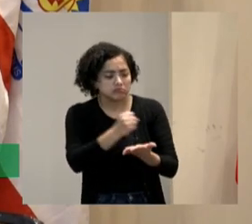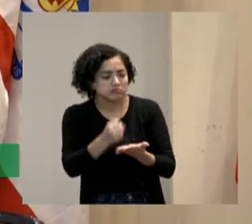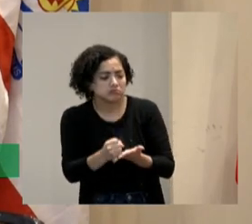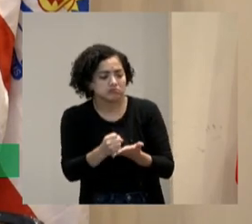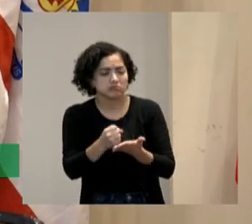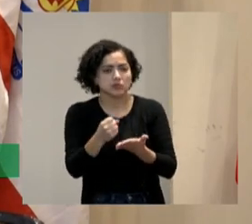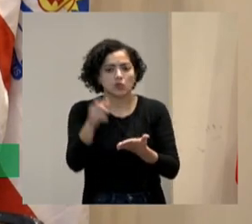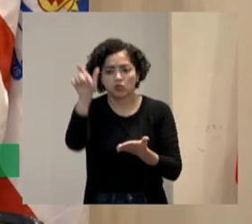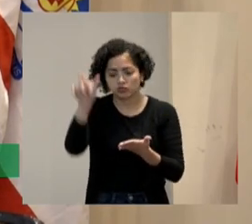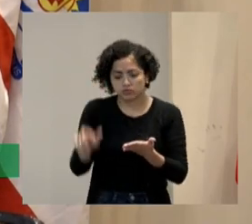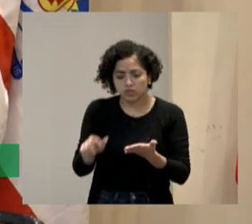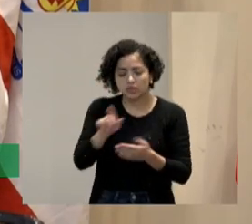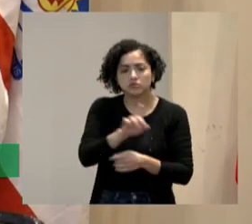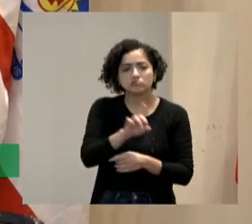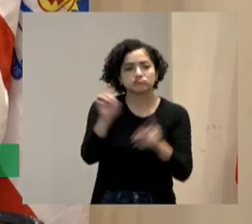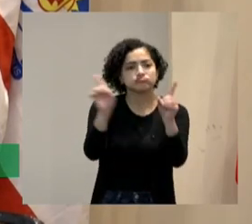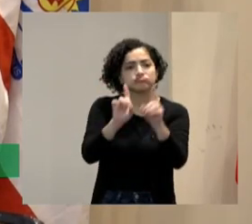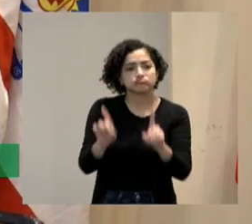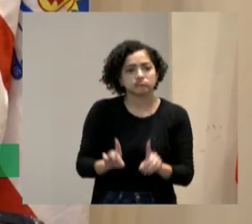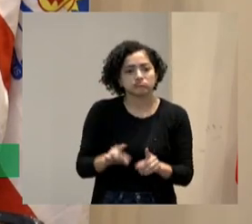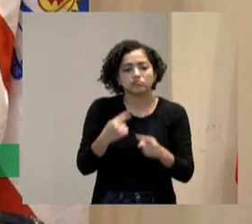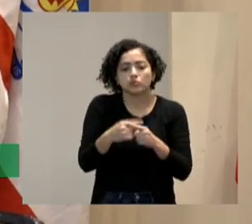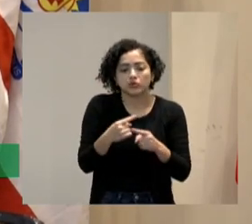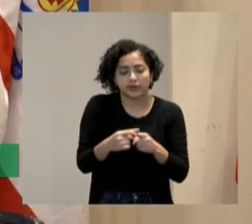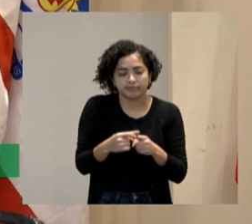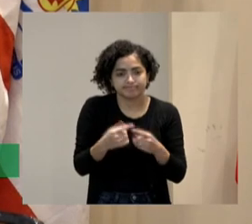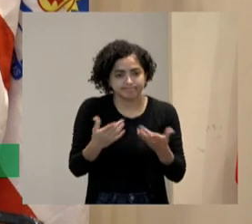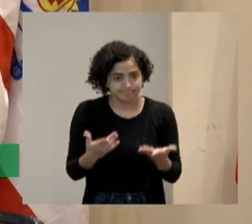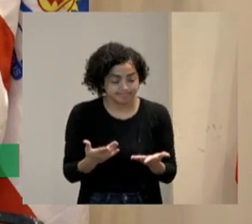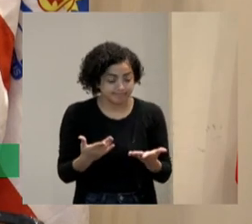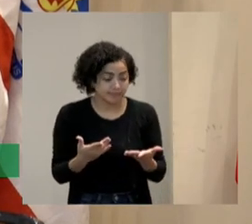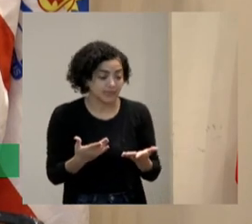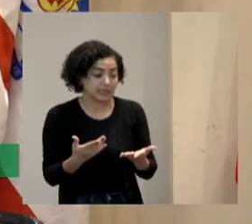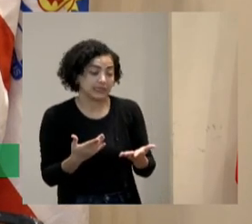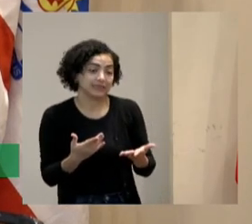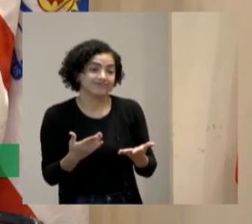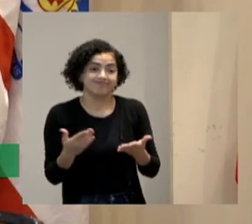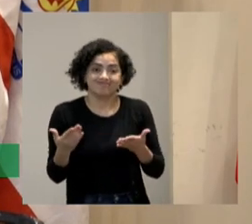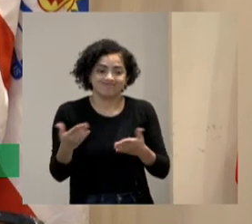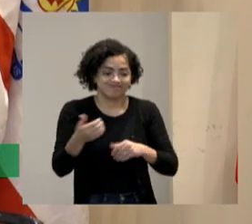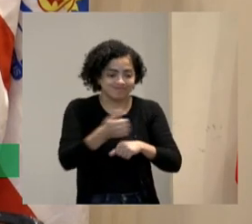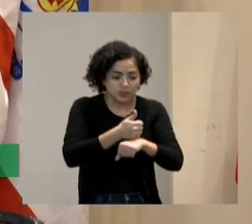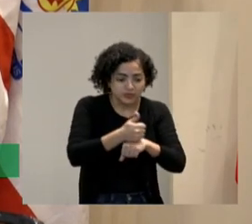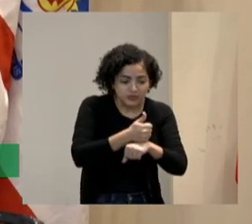resposta que levou a gente para esse estudo. Não chega profissionais para nós.